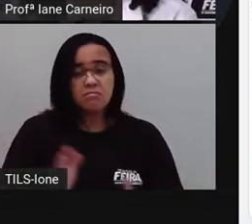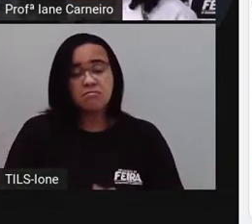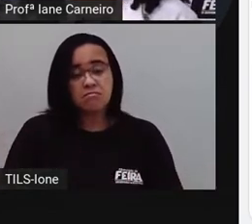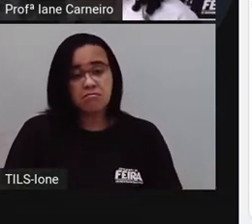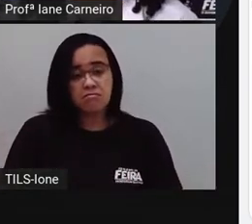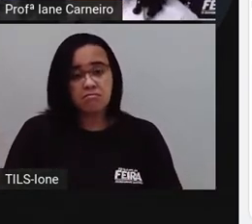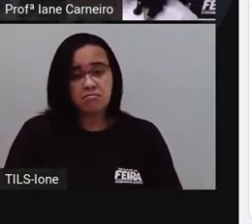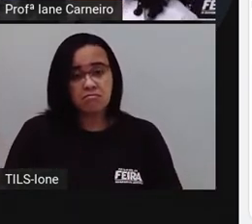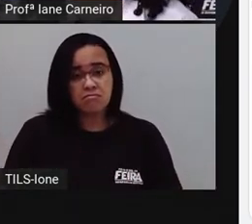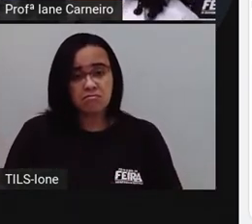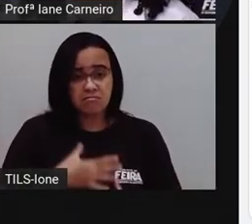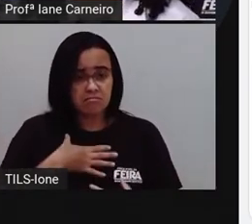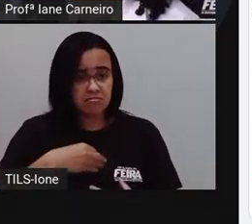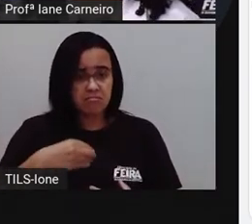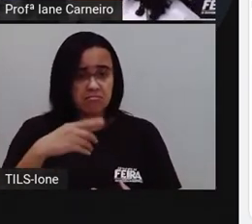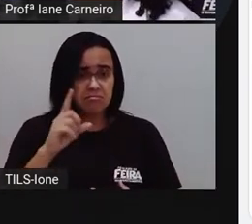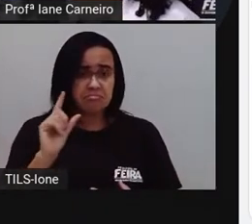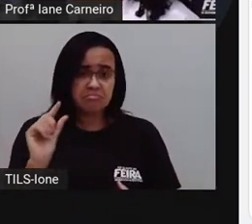Quem teve menos?